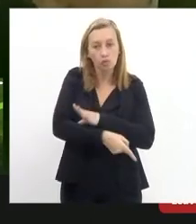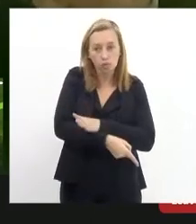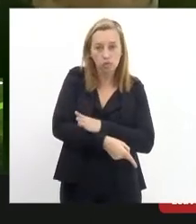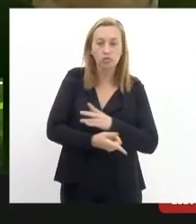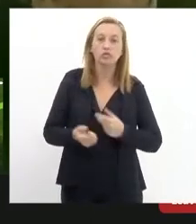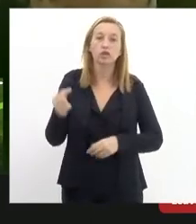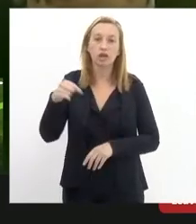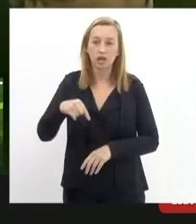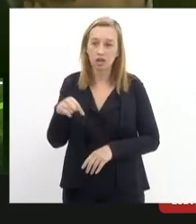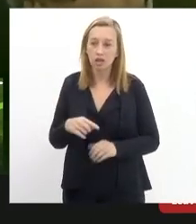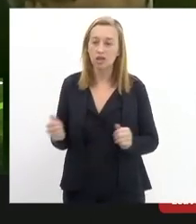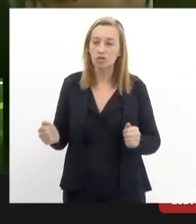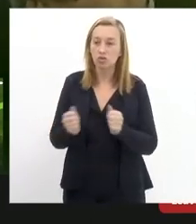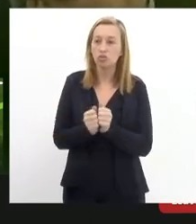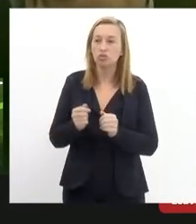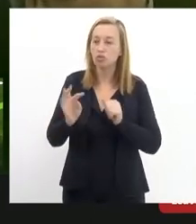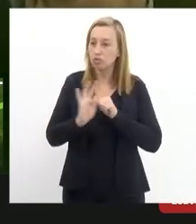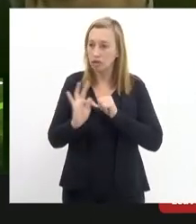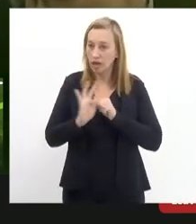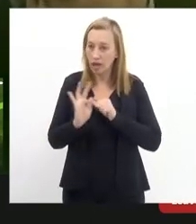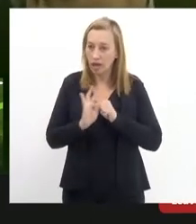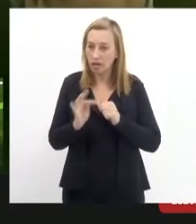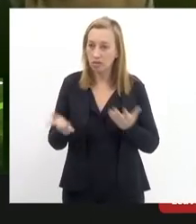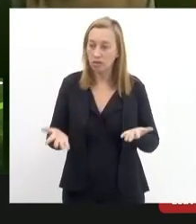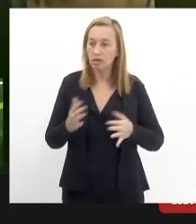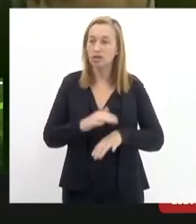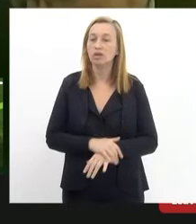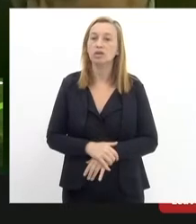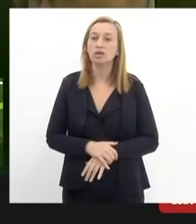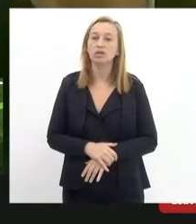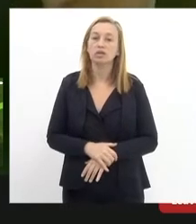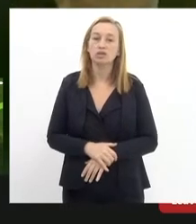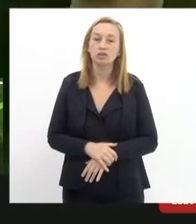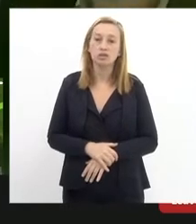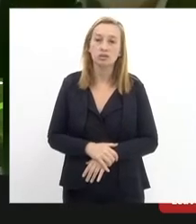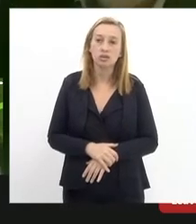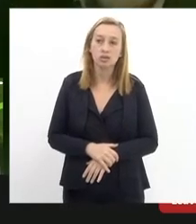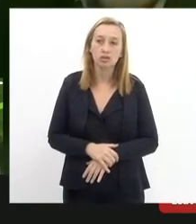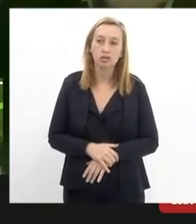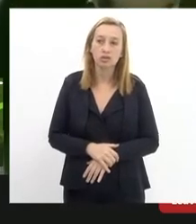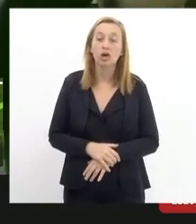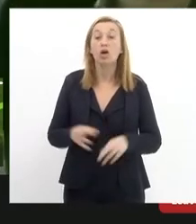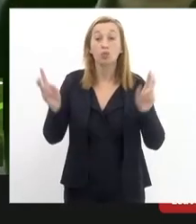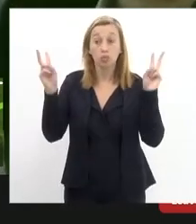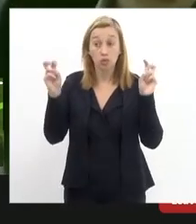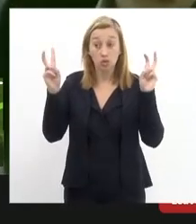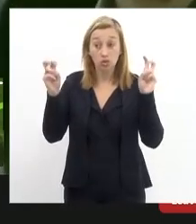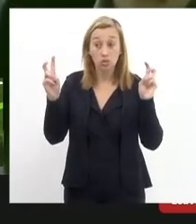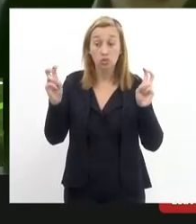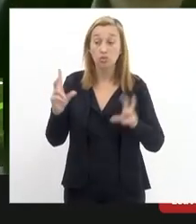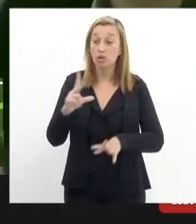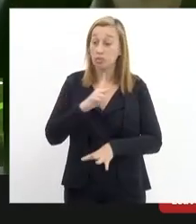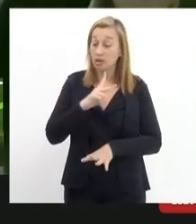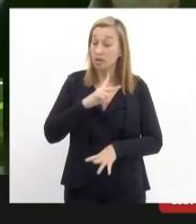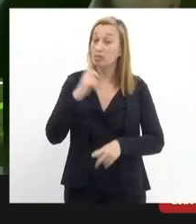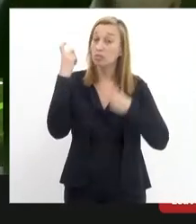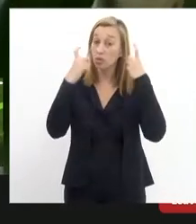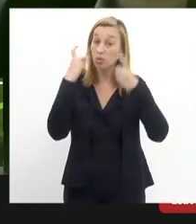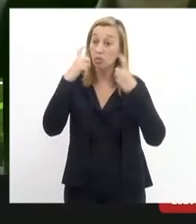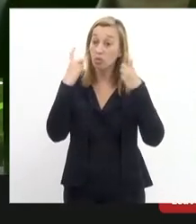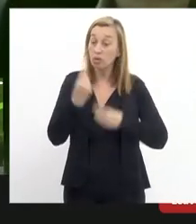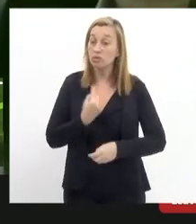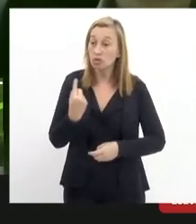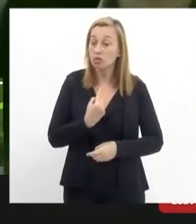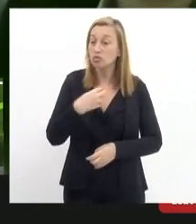aqui juntamente com os técnicos quando o Paulo fez uma referência a um assunto que particularmente nos preocupa no